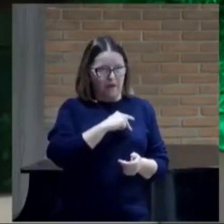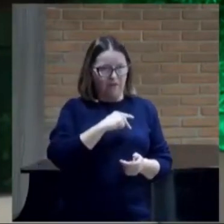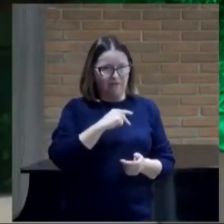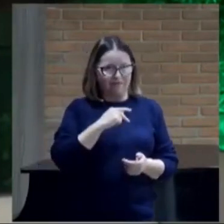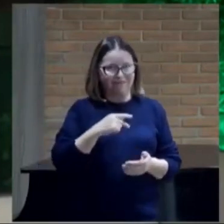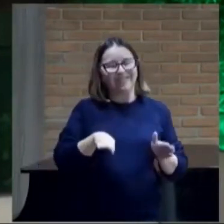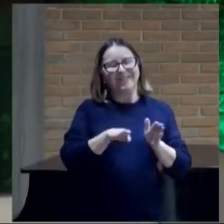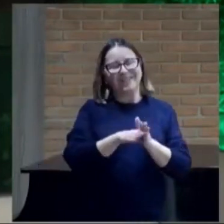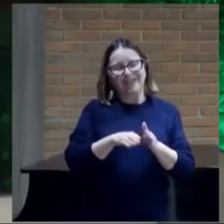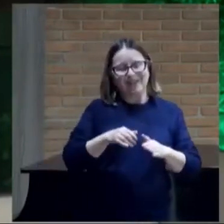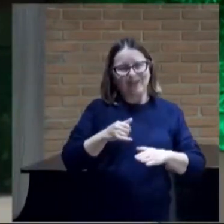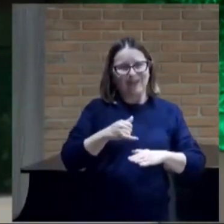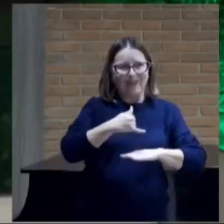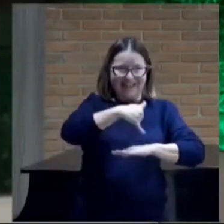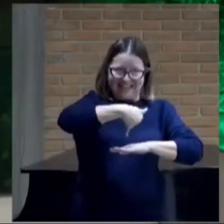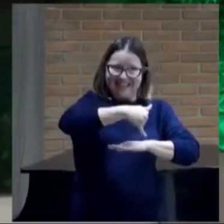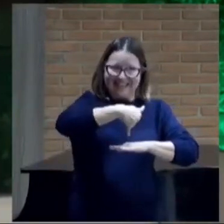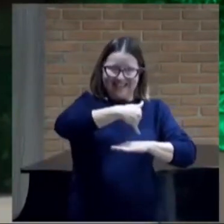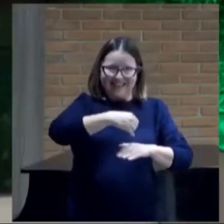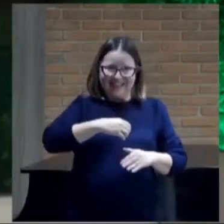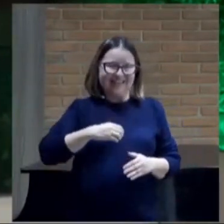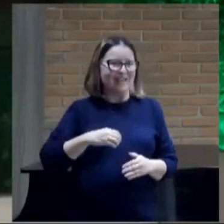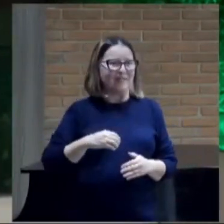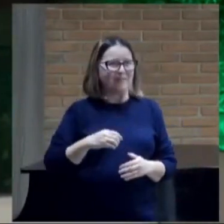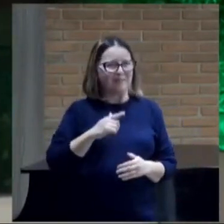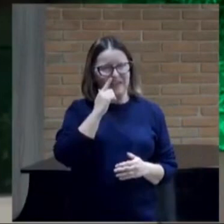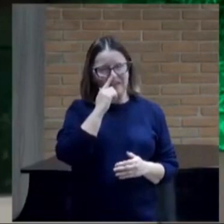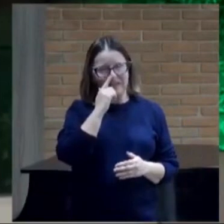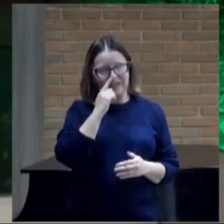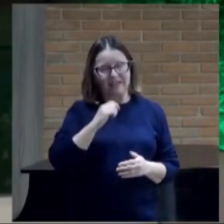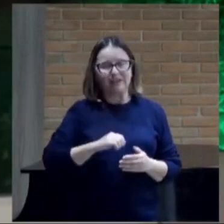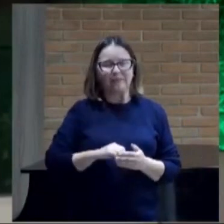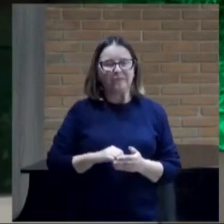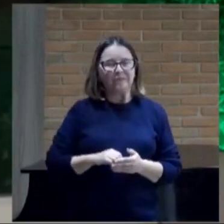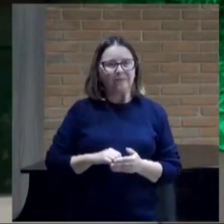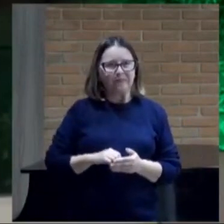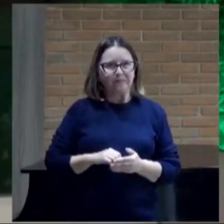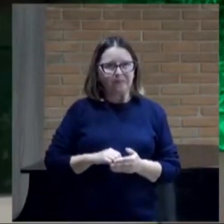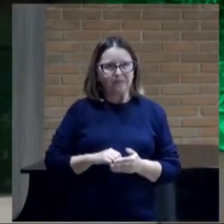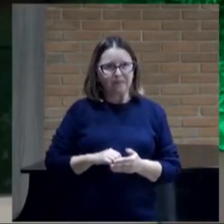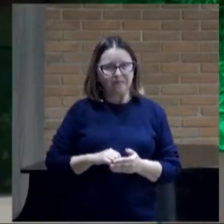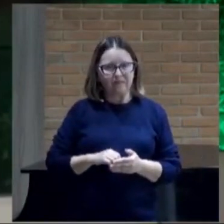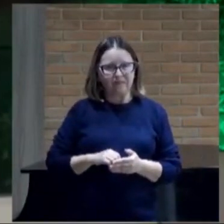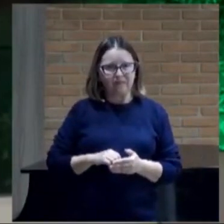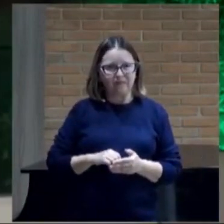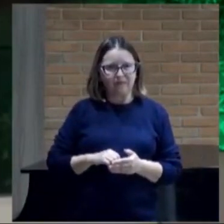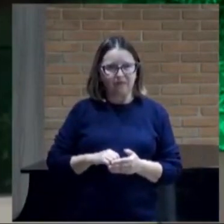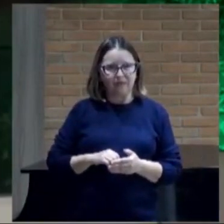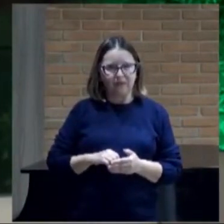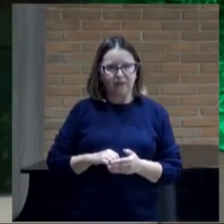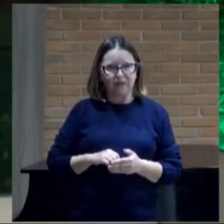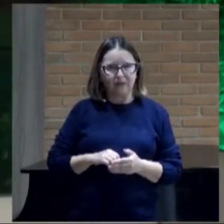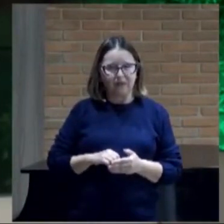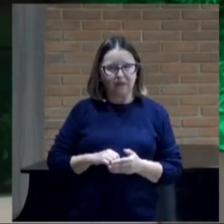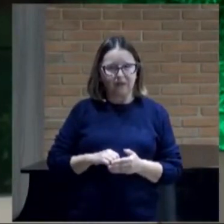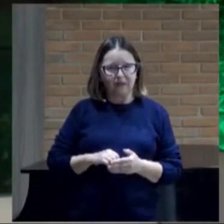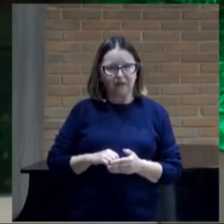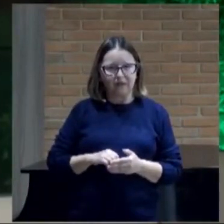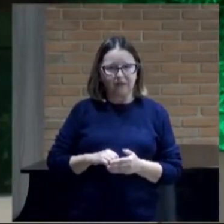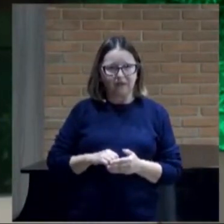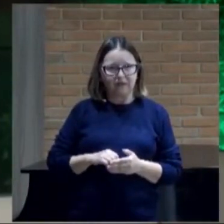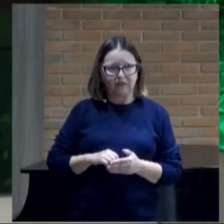Chipre, ele veio lá de cima, de Salamina,